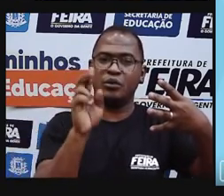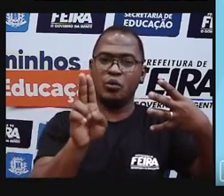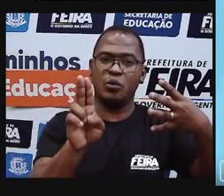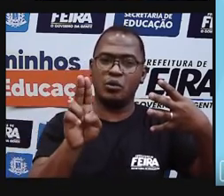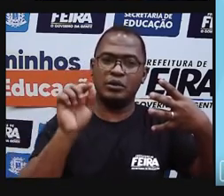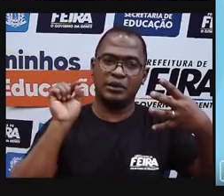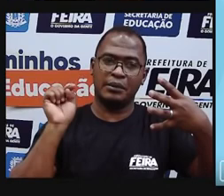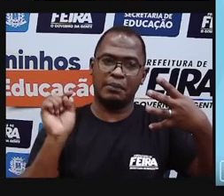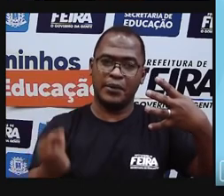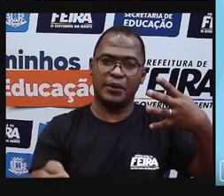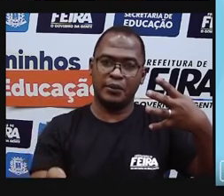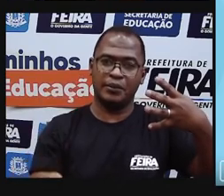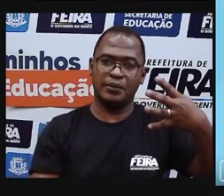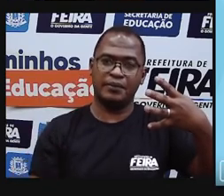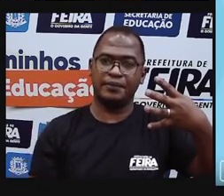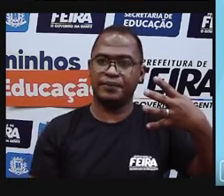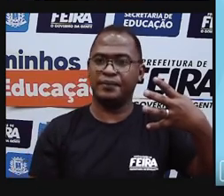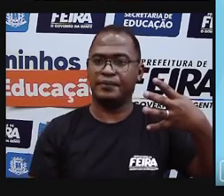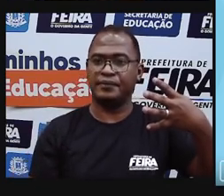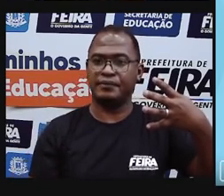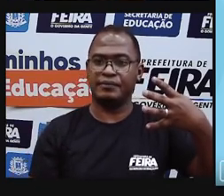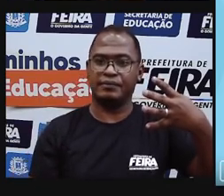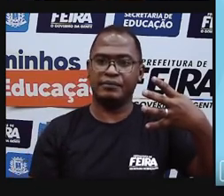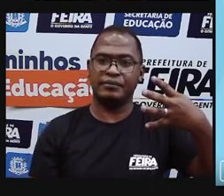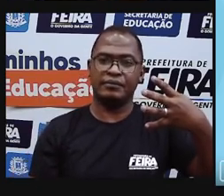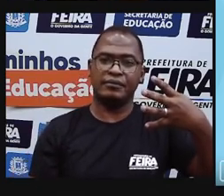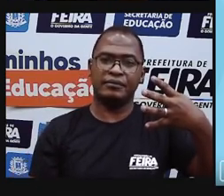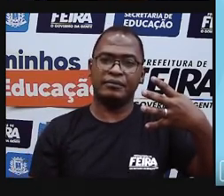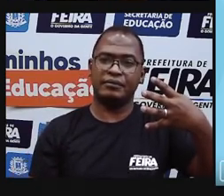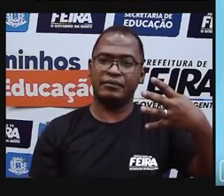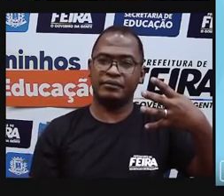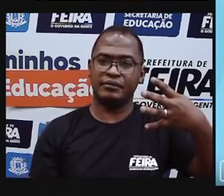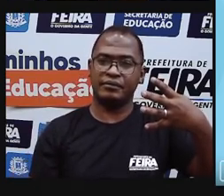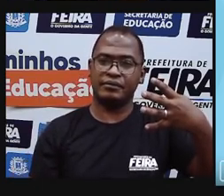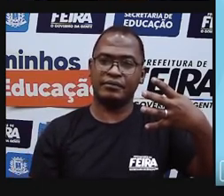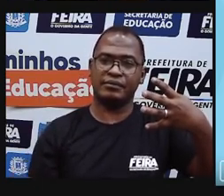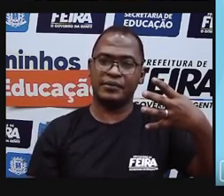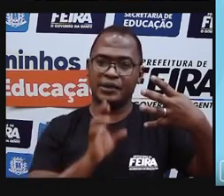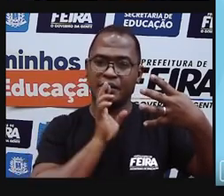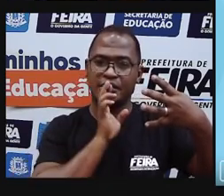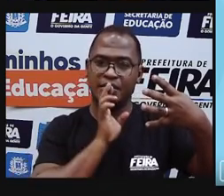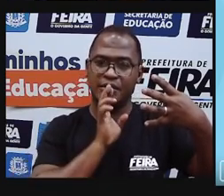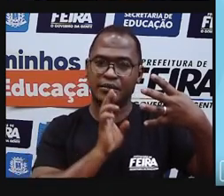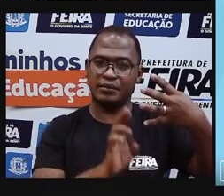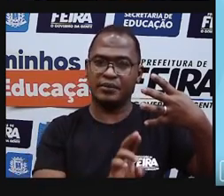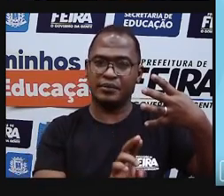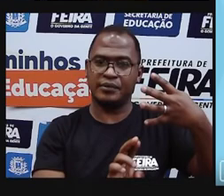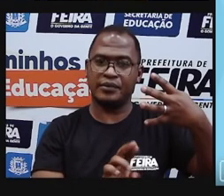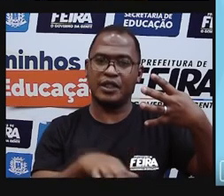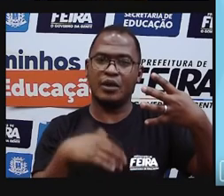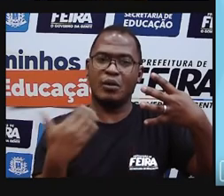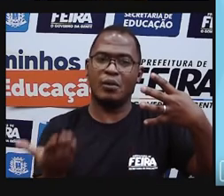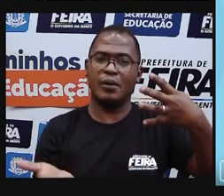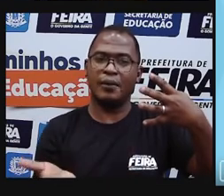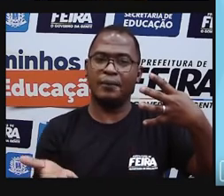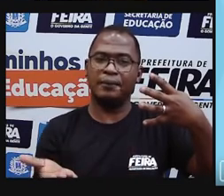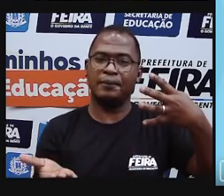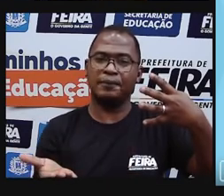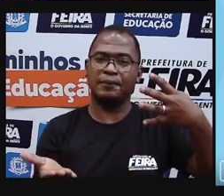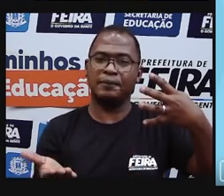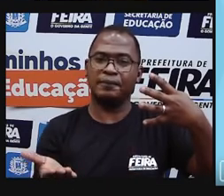dezenas é oitenta. E uma unidade? Um. Então, oitenta